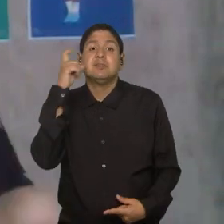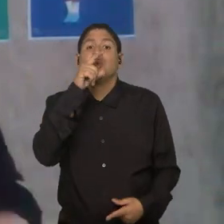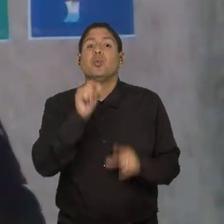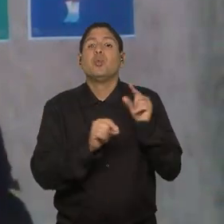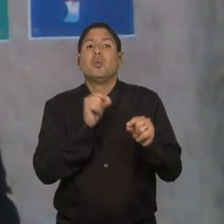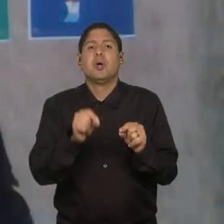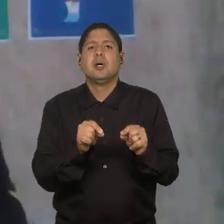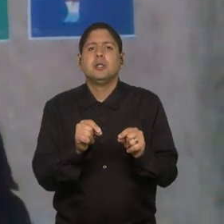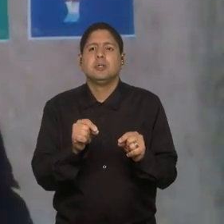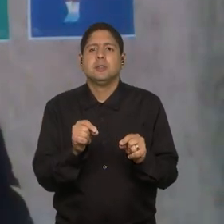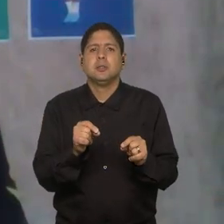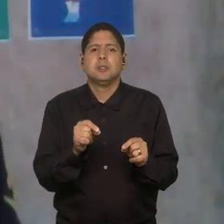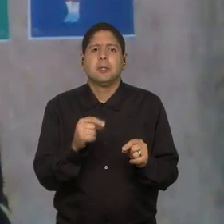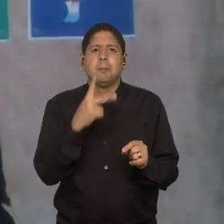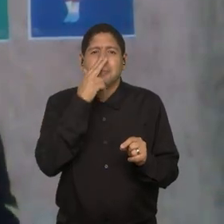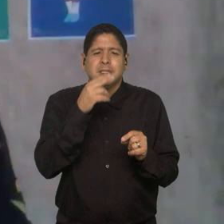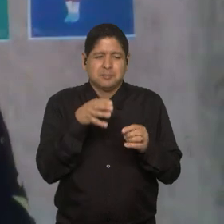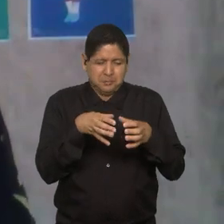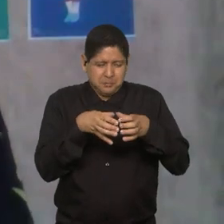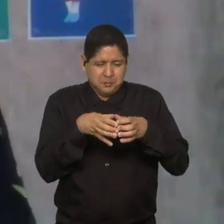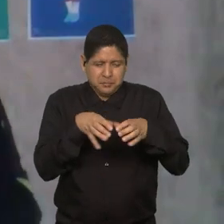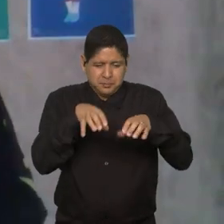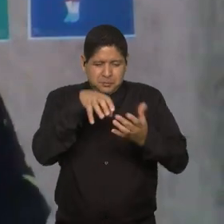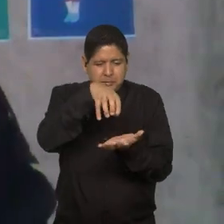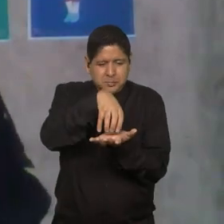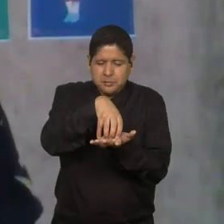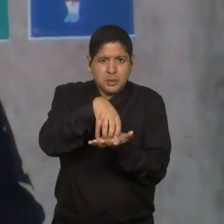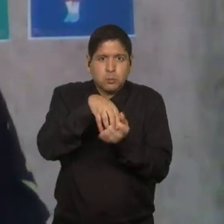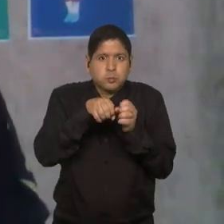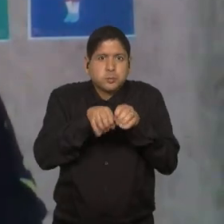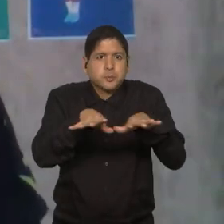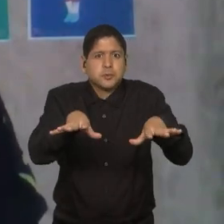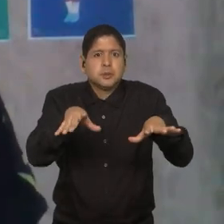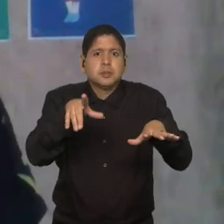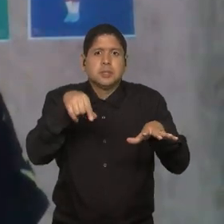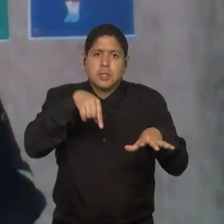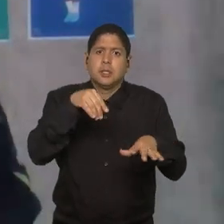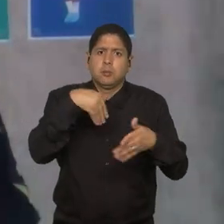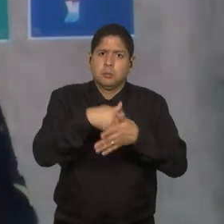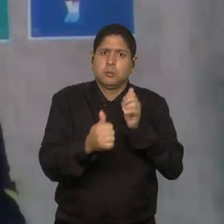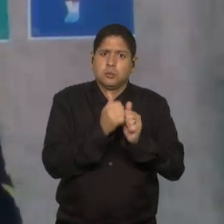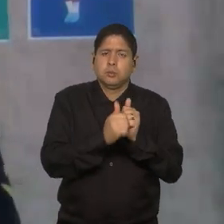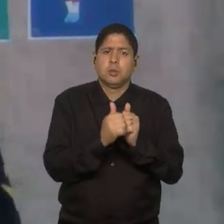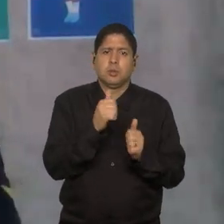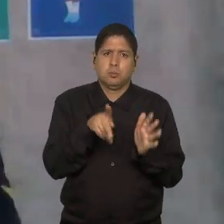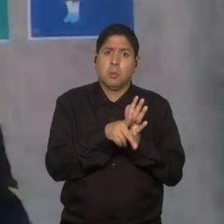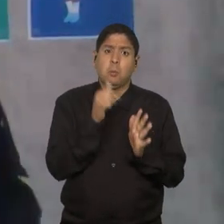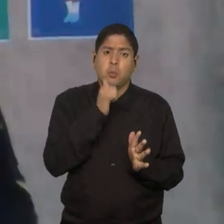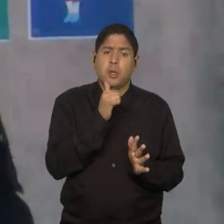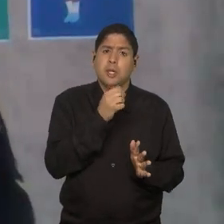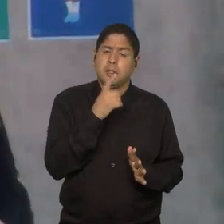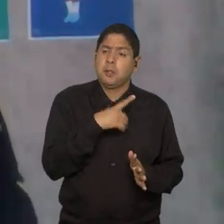desconcentrar, né? O futebol feminino, ele tem uma boa estrutura e boas